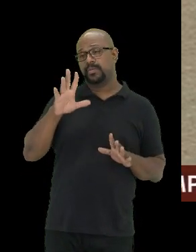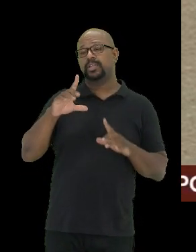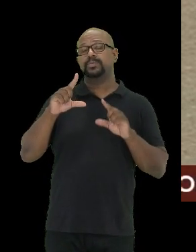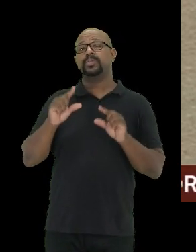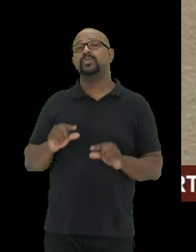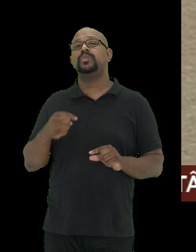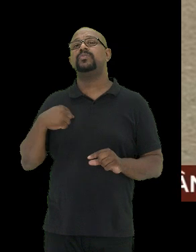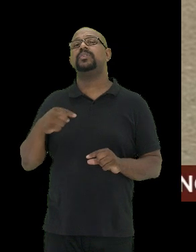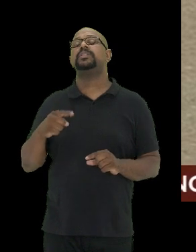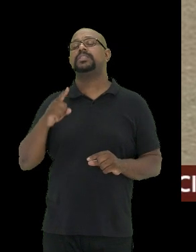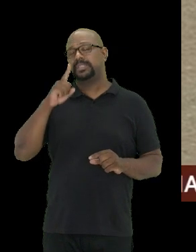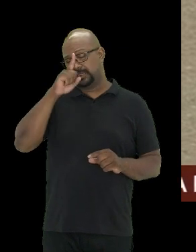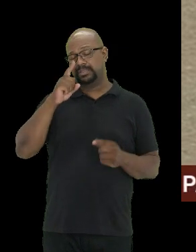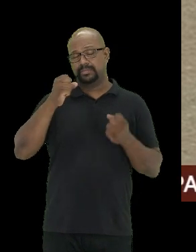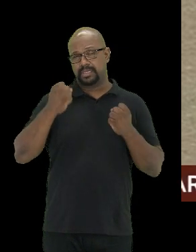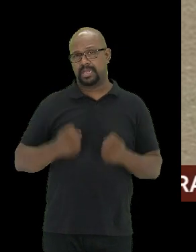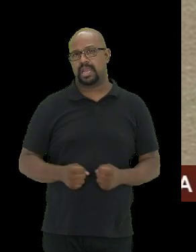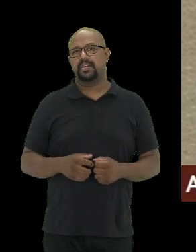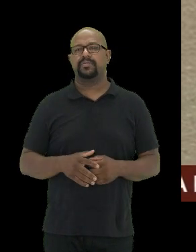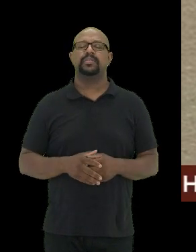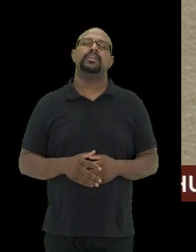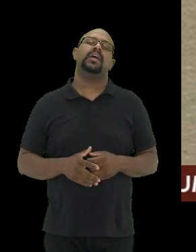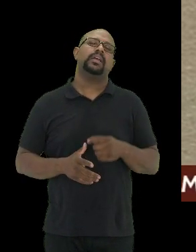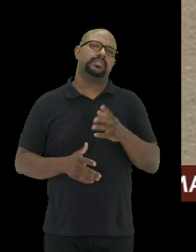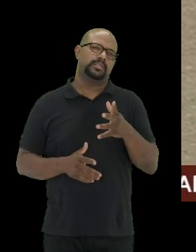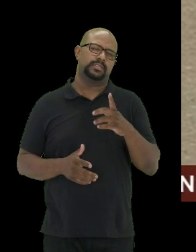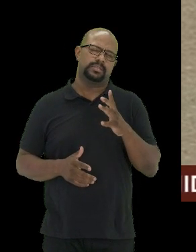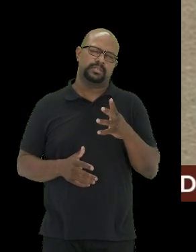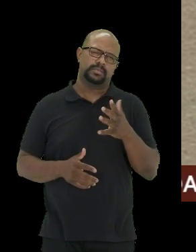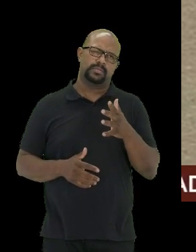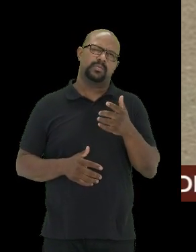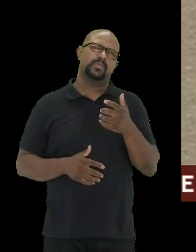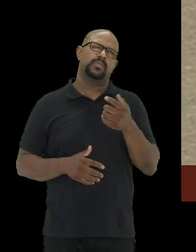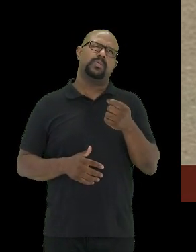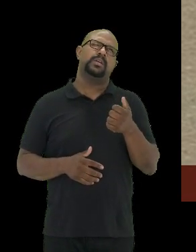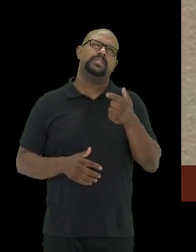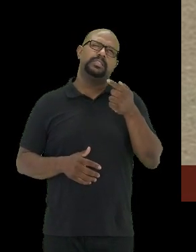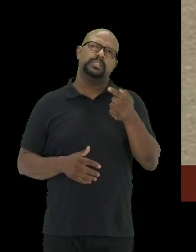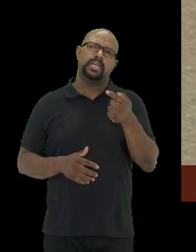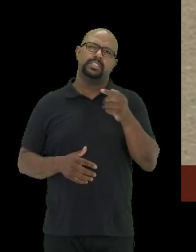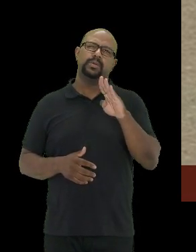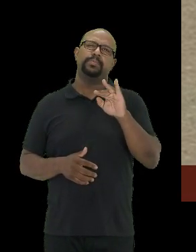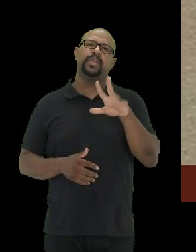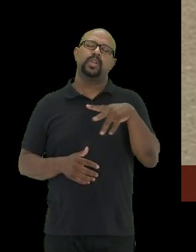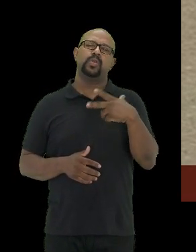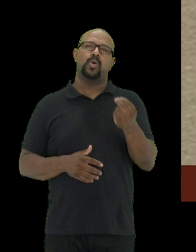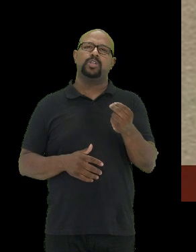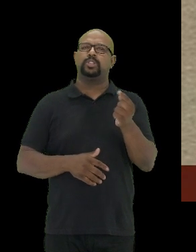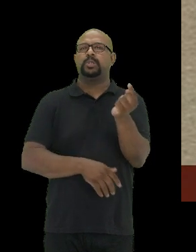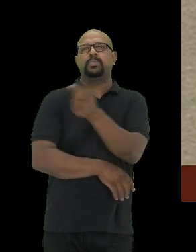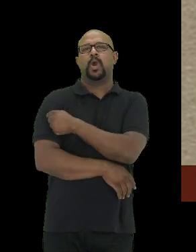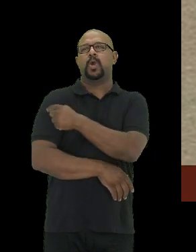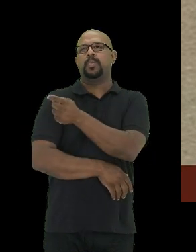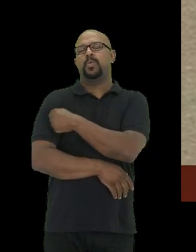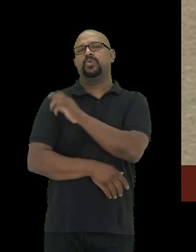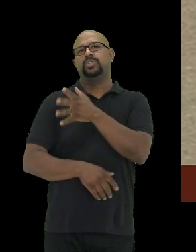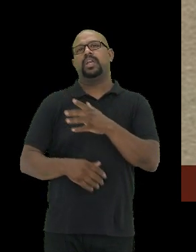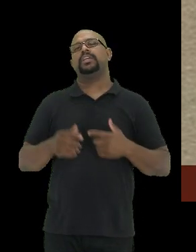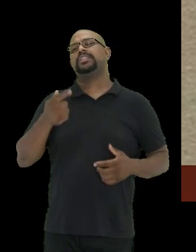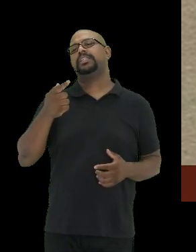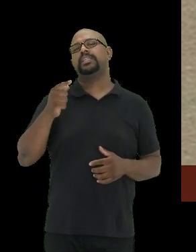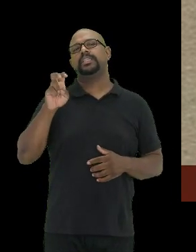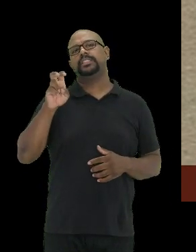você desenvolver doença grávida. Você já tem quase 7 bilhões de doses aplicadas globalmente, 75